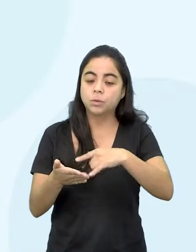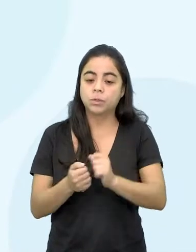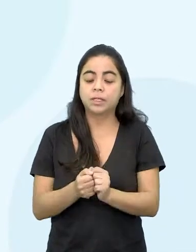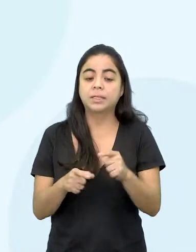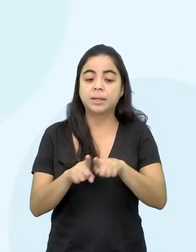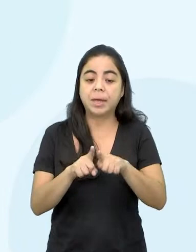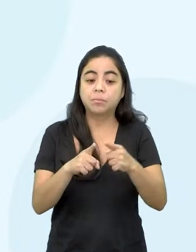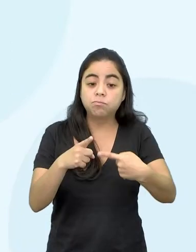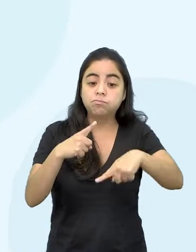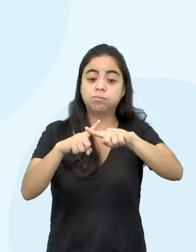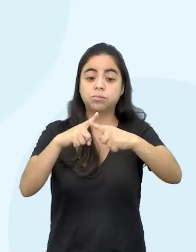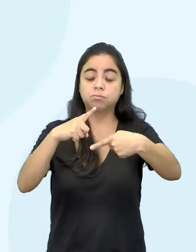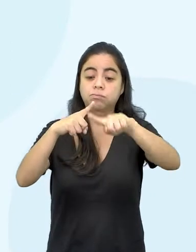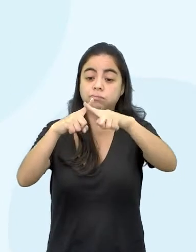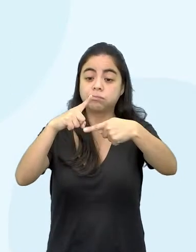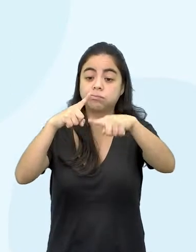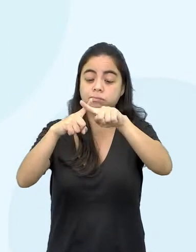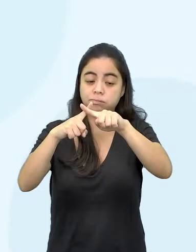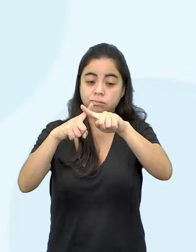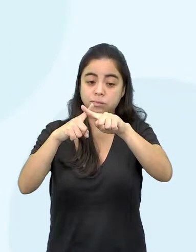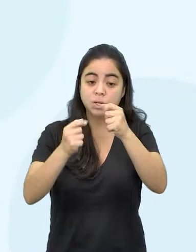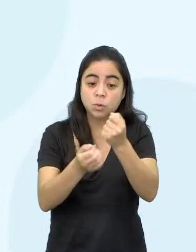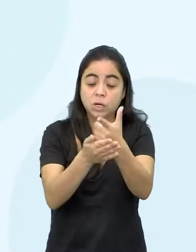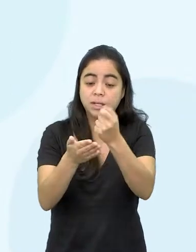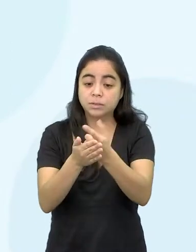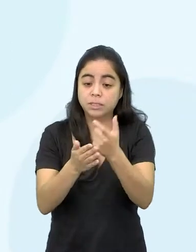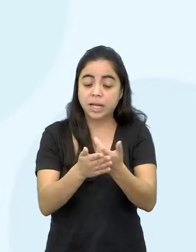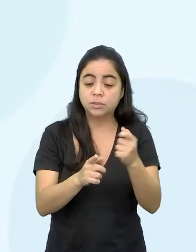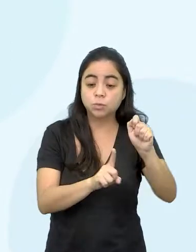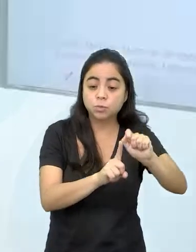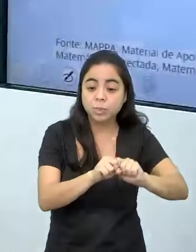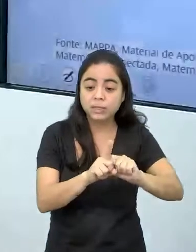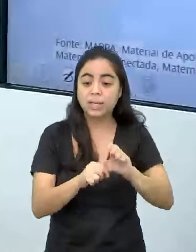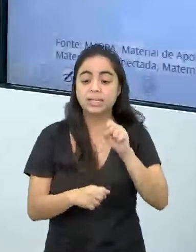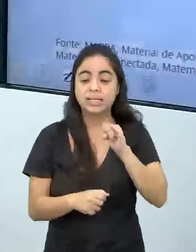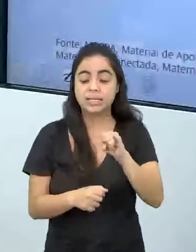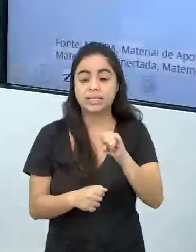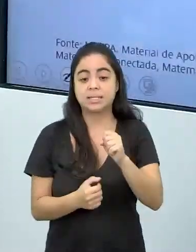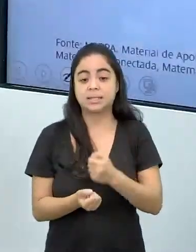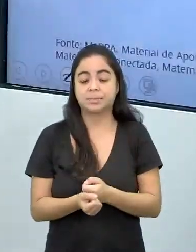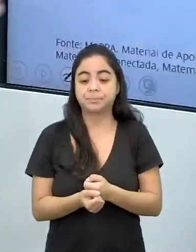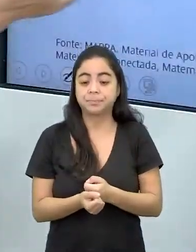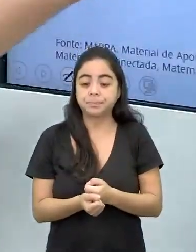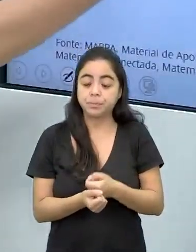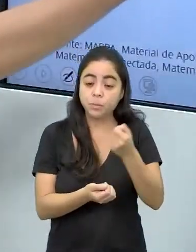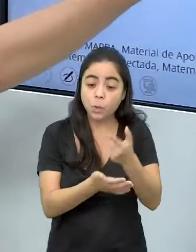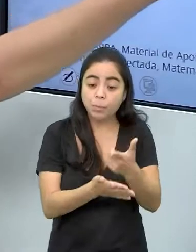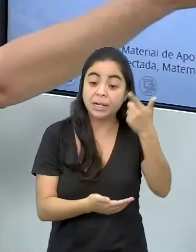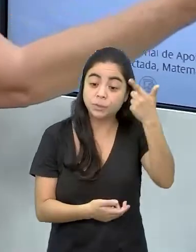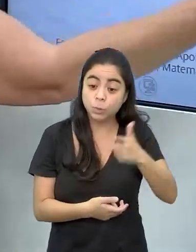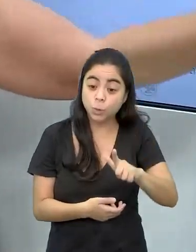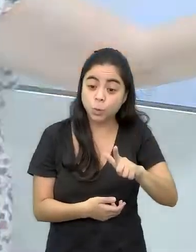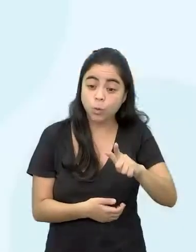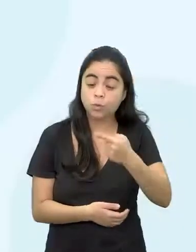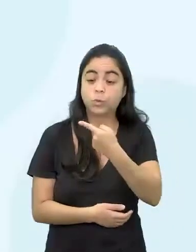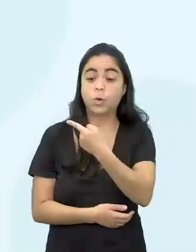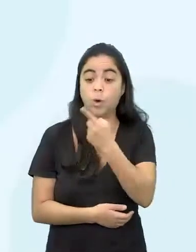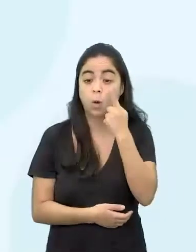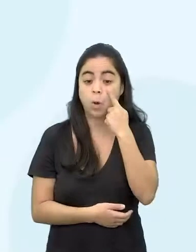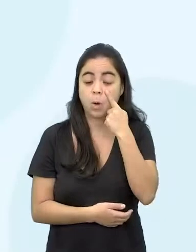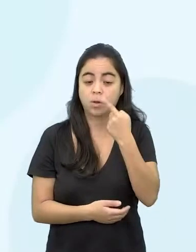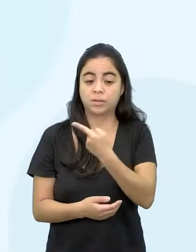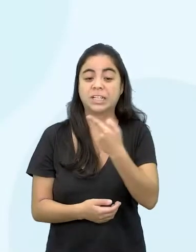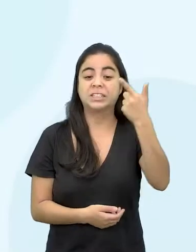contabilizados os gastos no período. Isso que eu acabei de falar. Se você fizer alguma compra, óbvio que essa compra aí vai aparecer